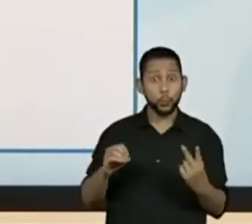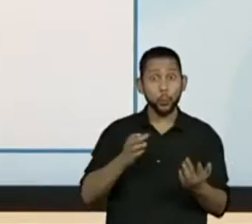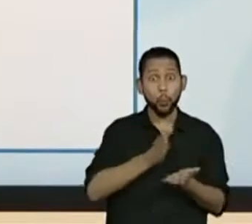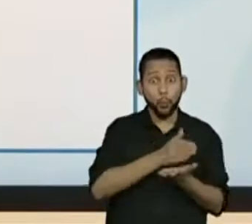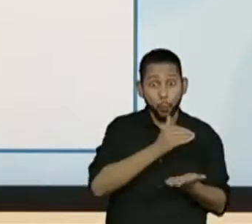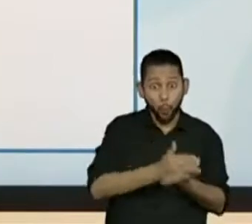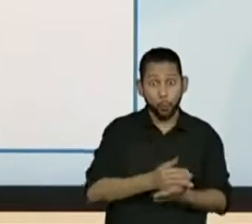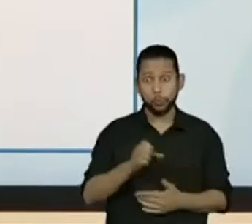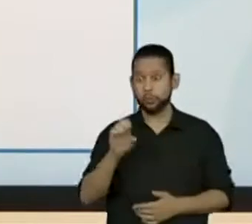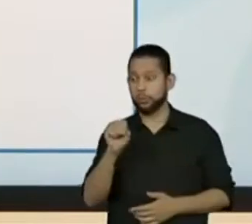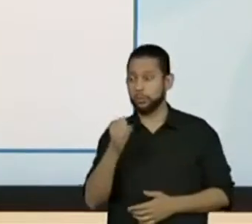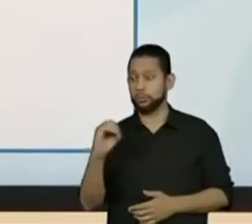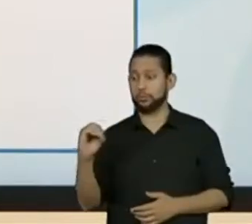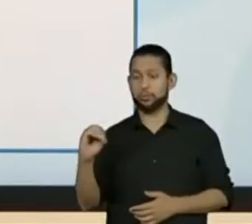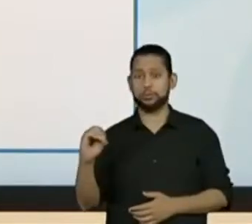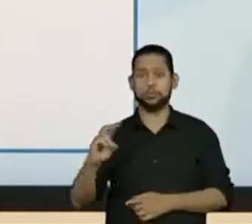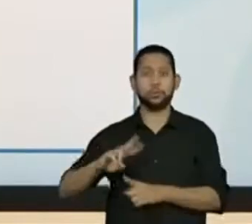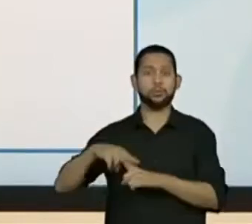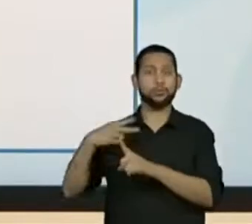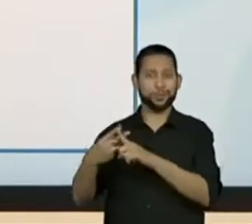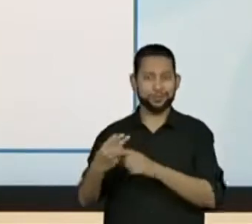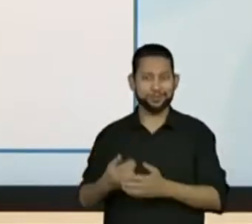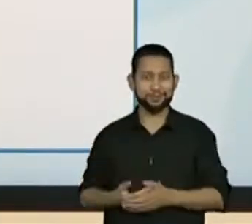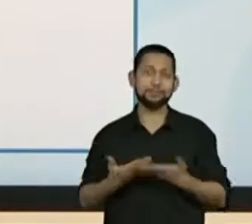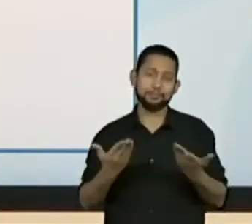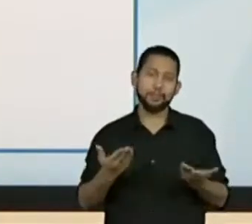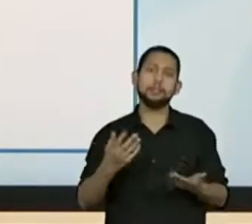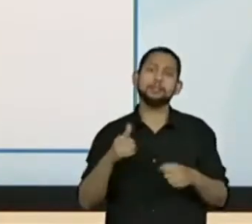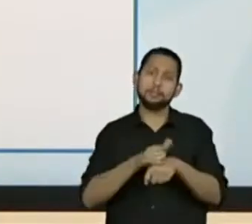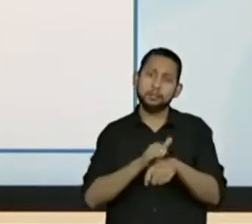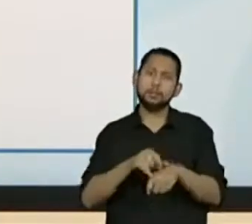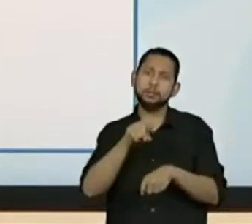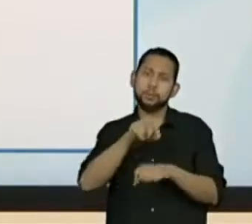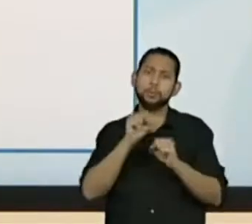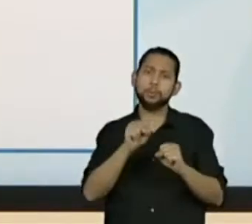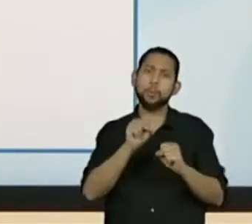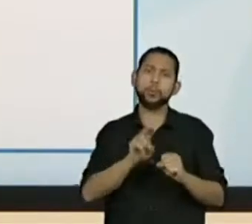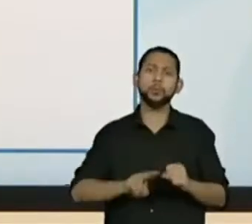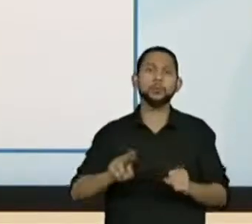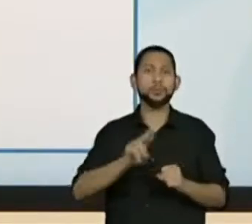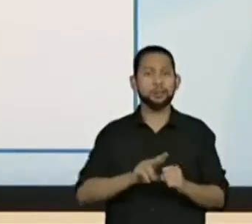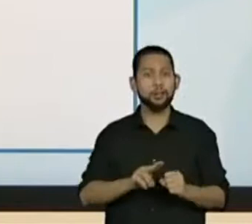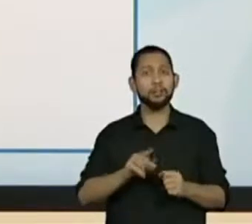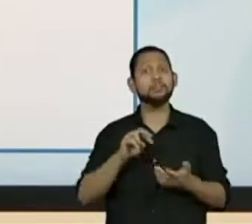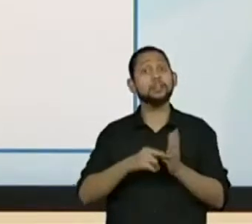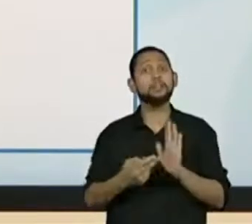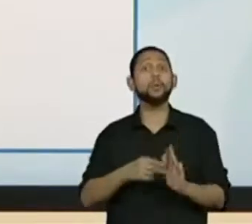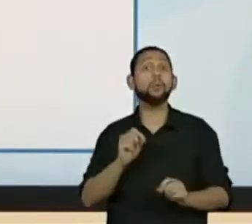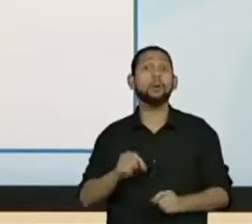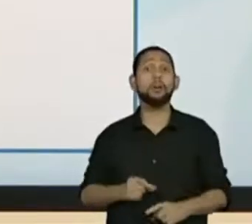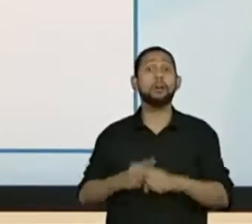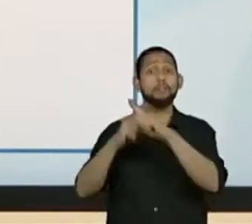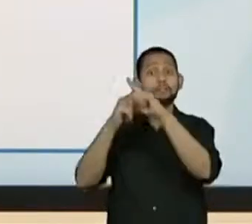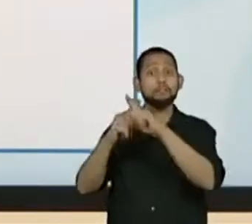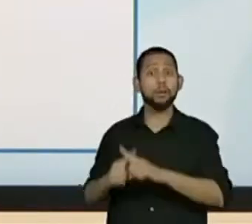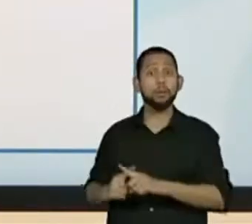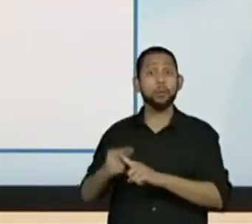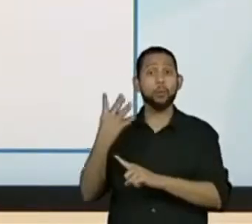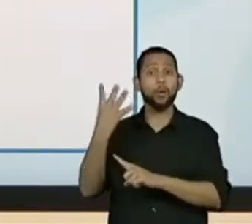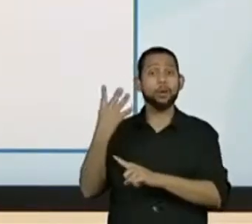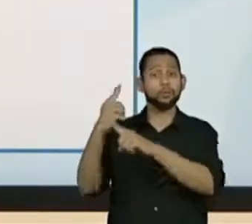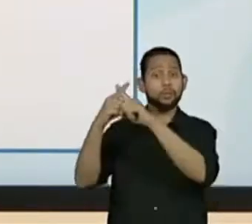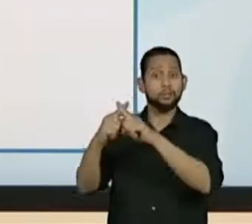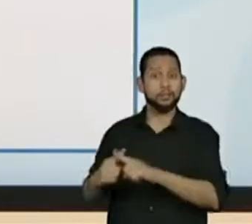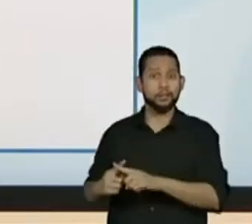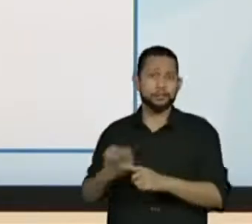800. Muito bem. E uma estratégia que você pode utilizar é a da tabuada do 4. Você